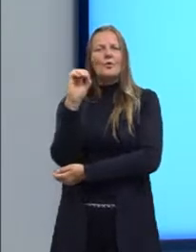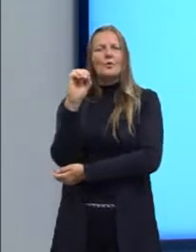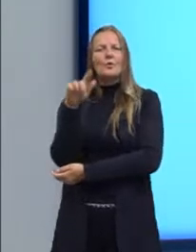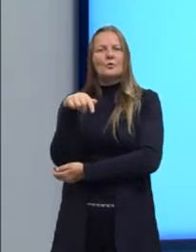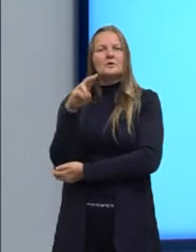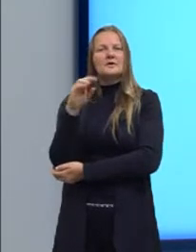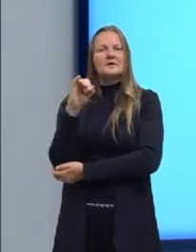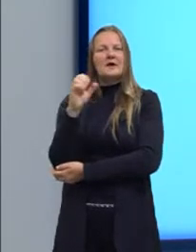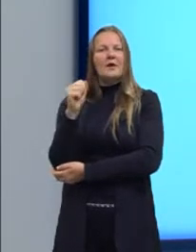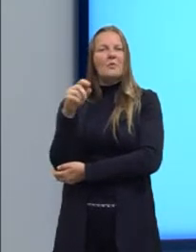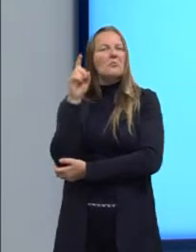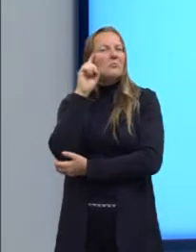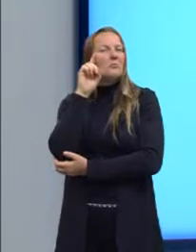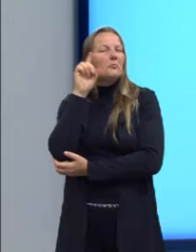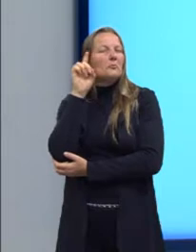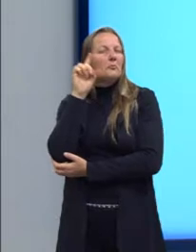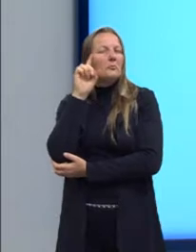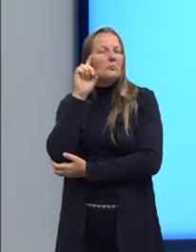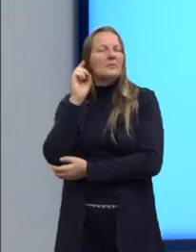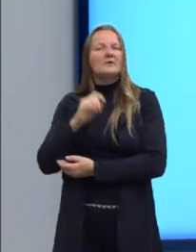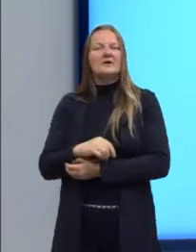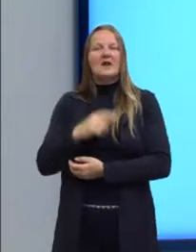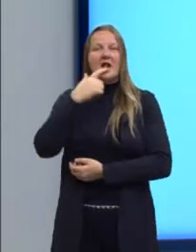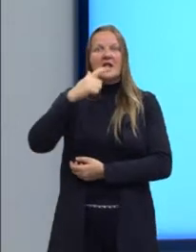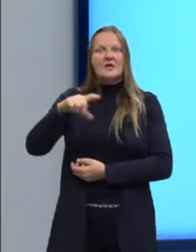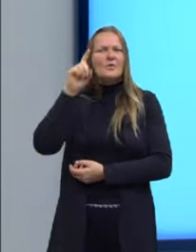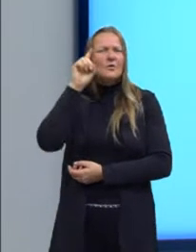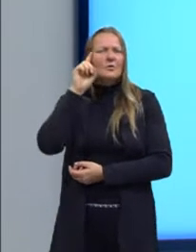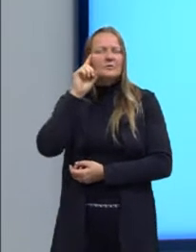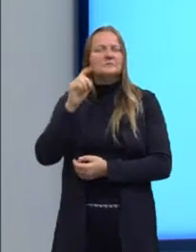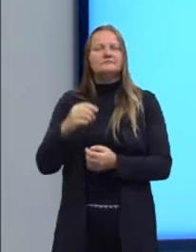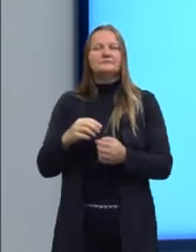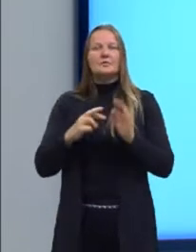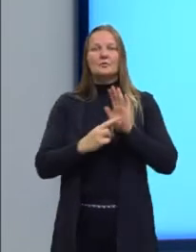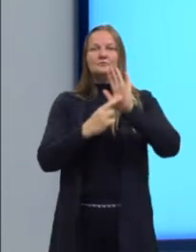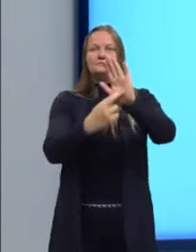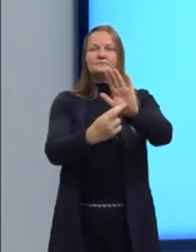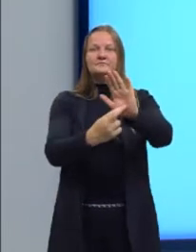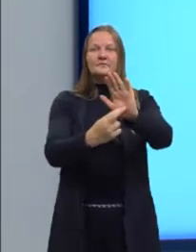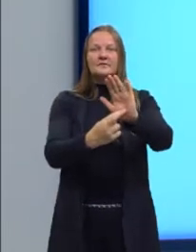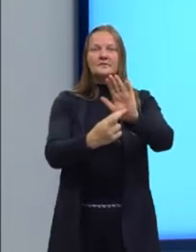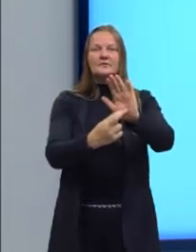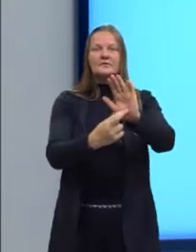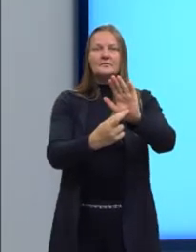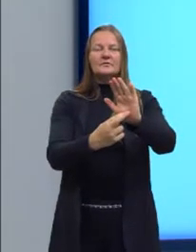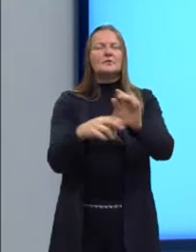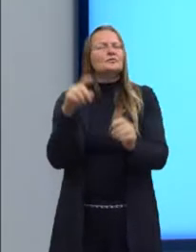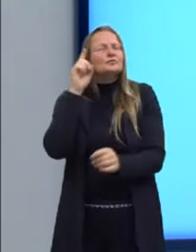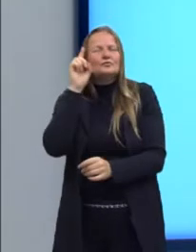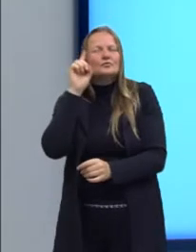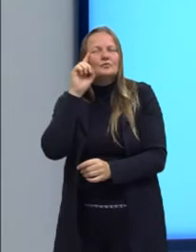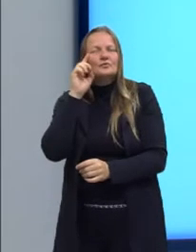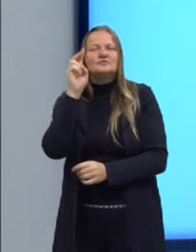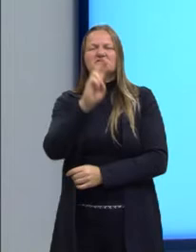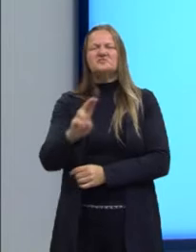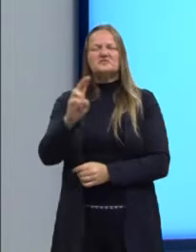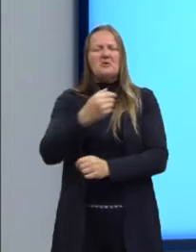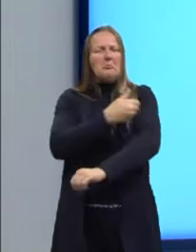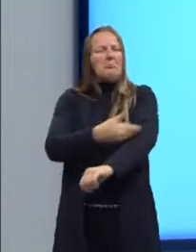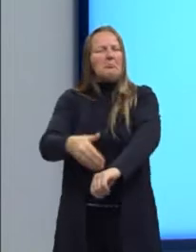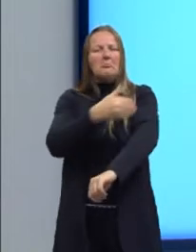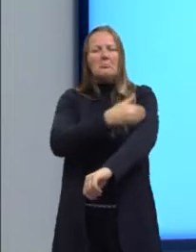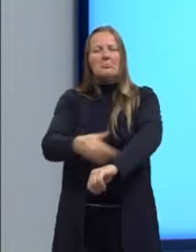define? A língua coloquial representa a linguagem cotidiana. Então,